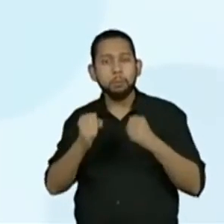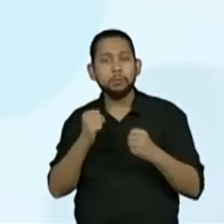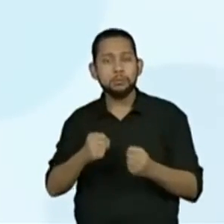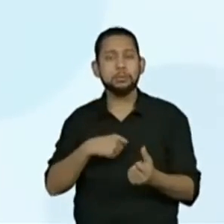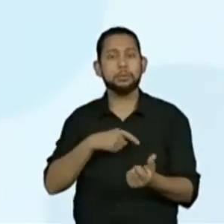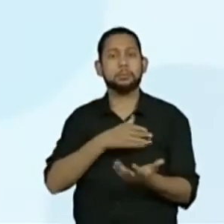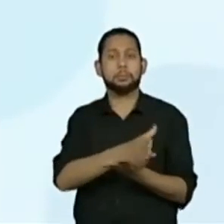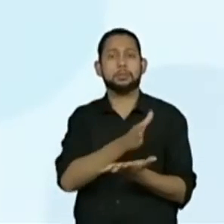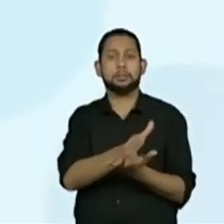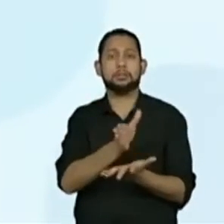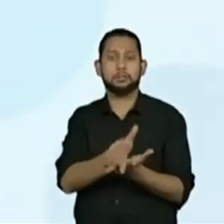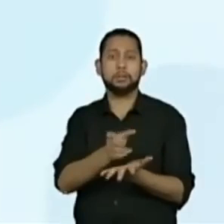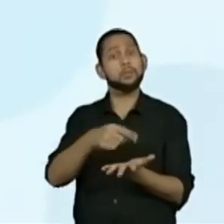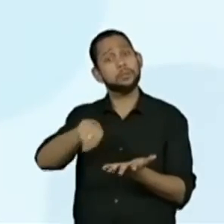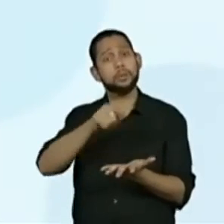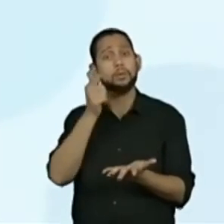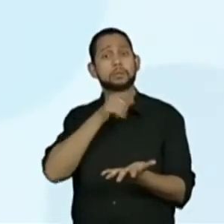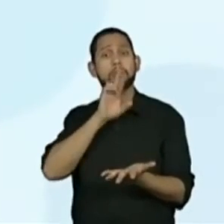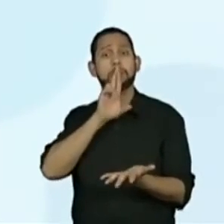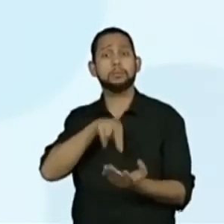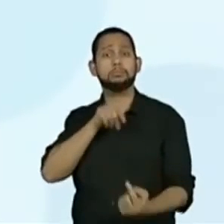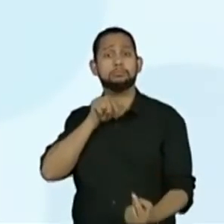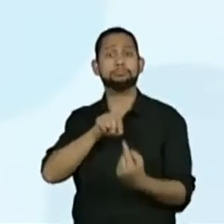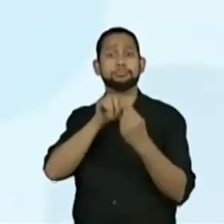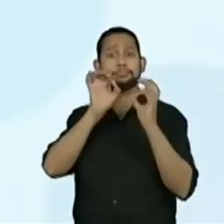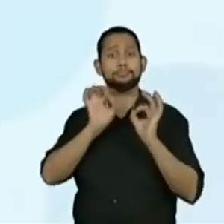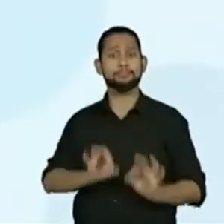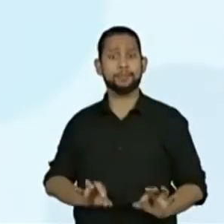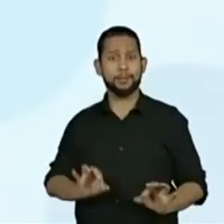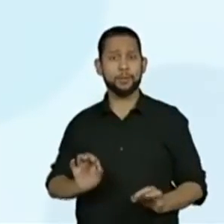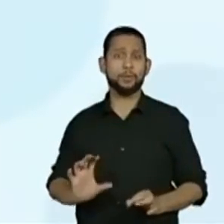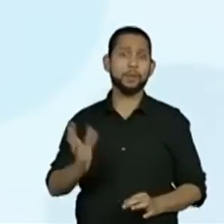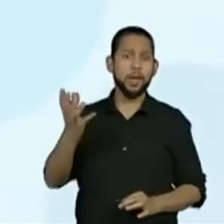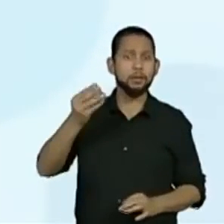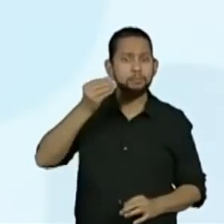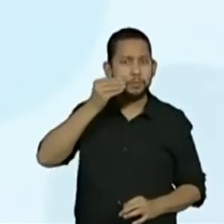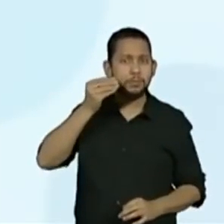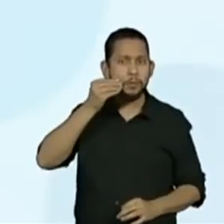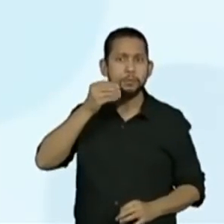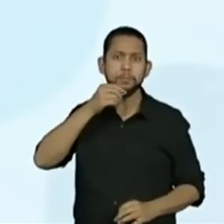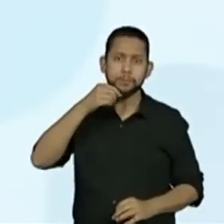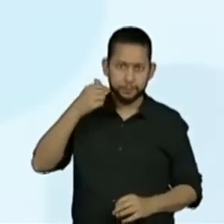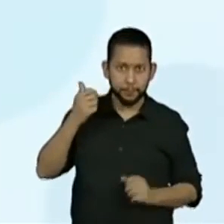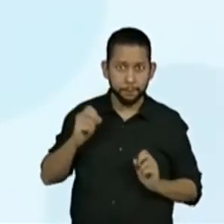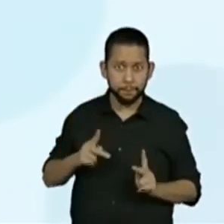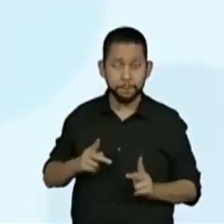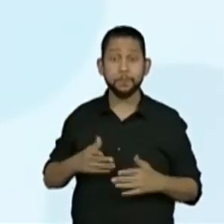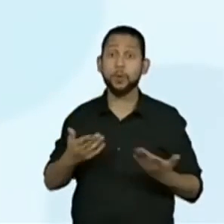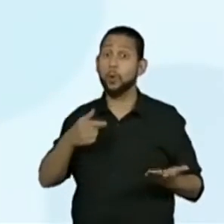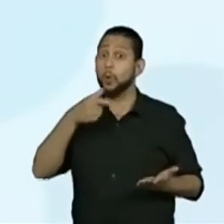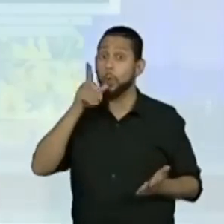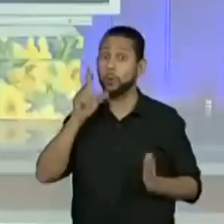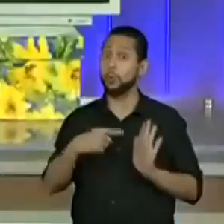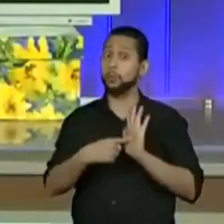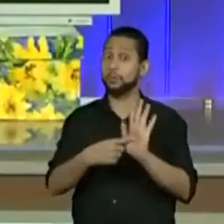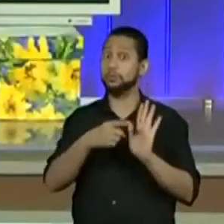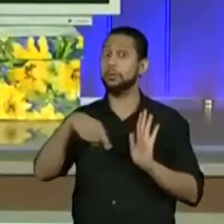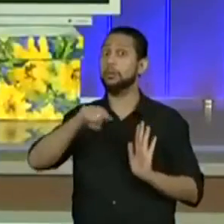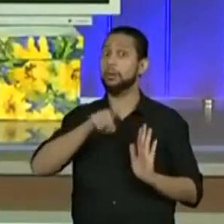possibilidades onde o aluno pode chegar na resposta correta de um evento, de um experimento aleatório. Eu mostrei ontem,